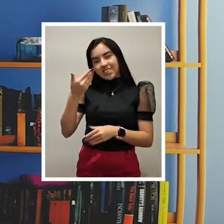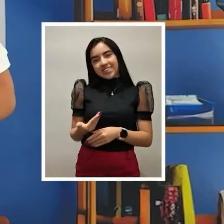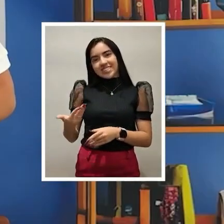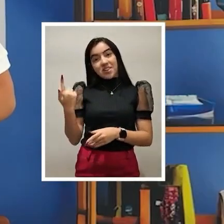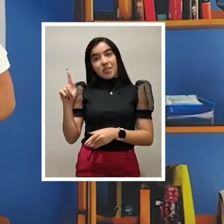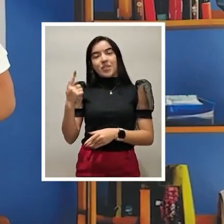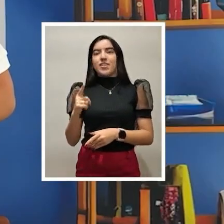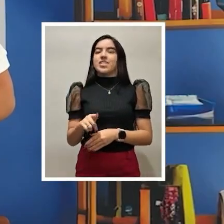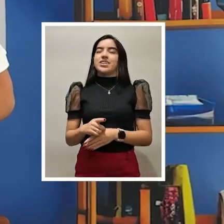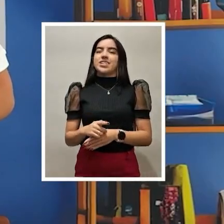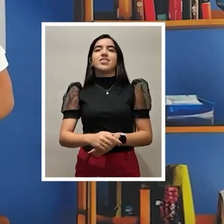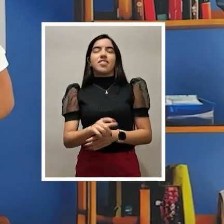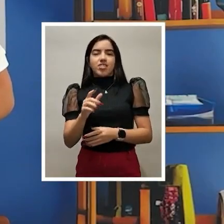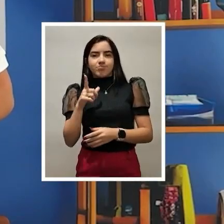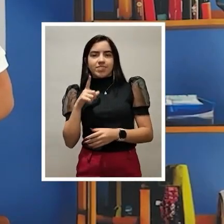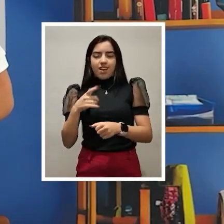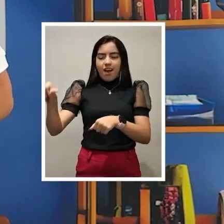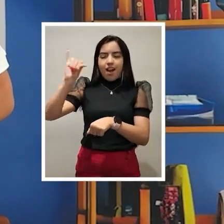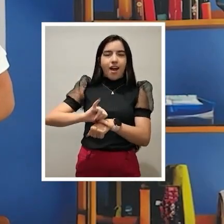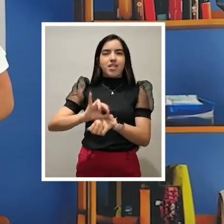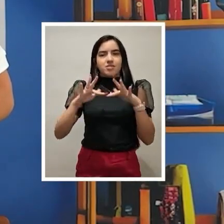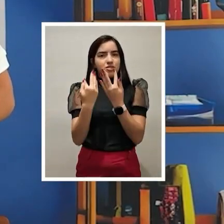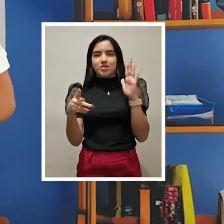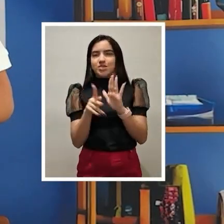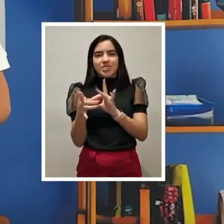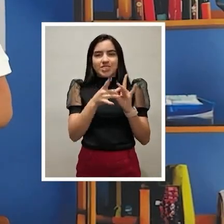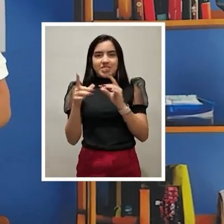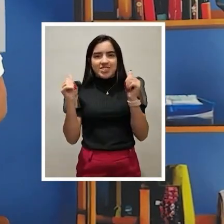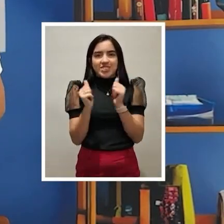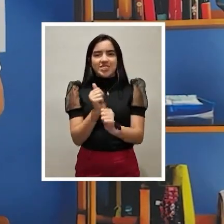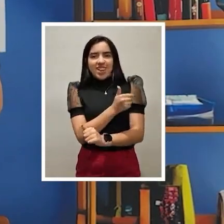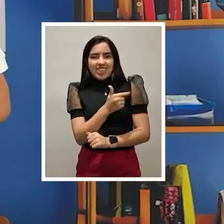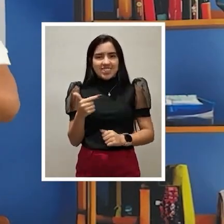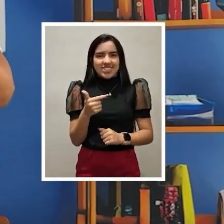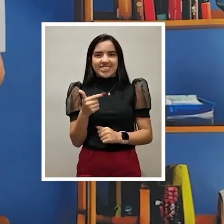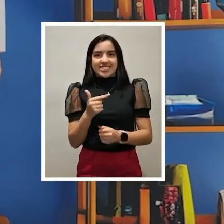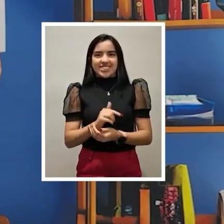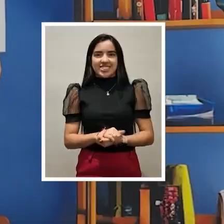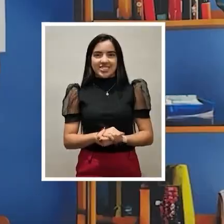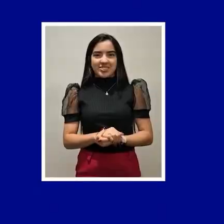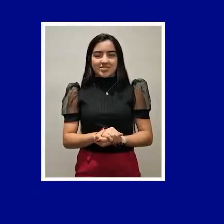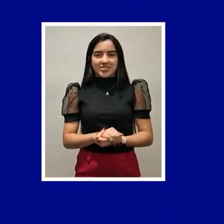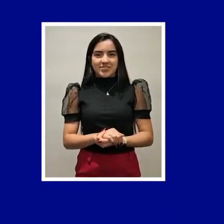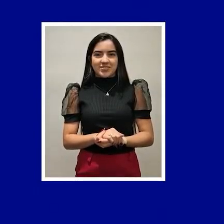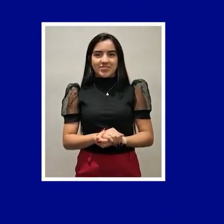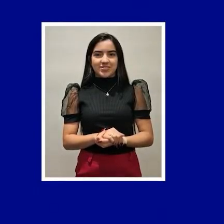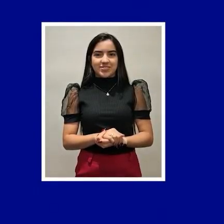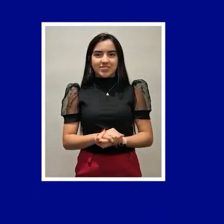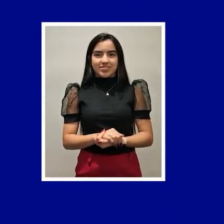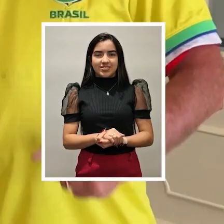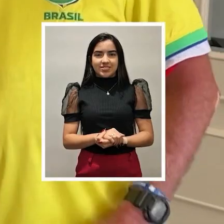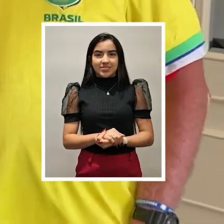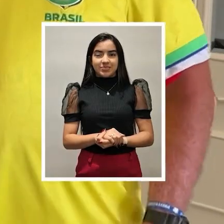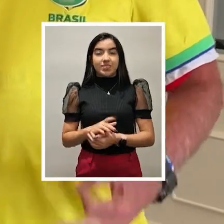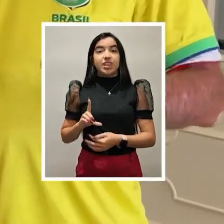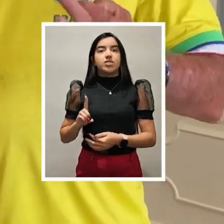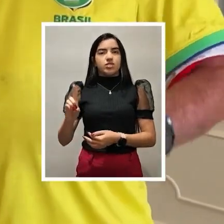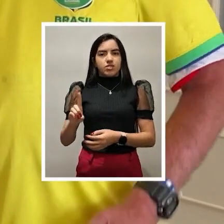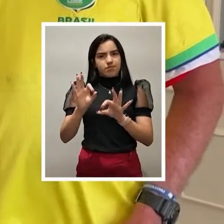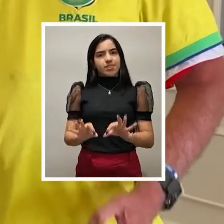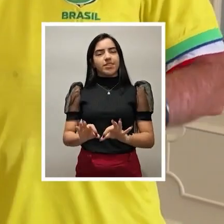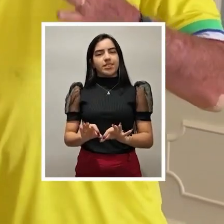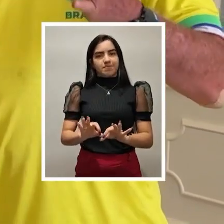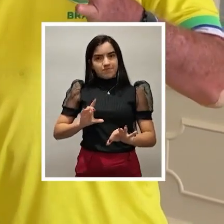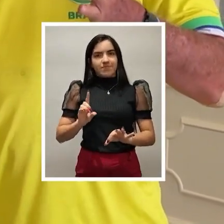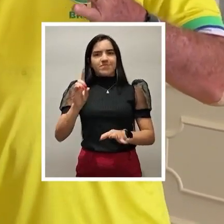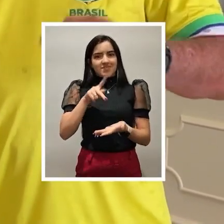Rodrigues. Goiânia vai voltar a ser a capital da família. Tamo junto, é 22! Vem com o Fred! Direita pra